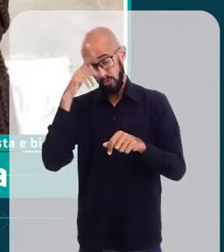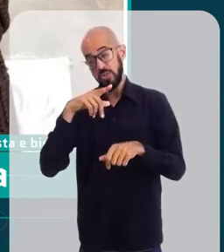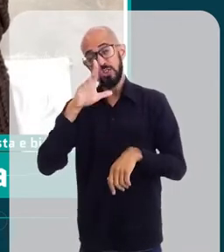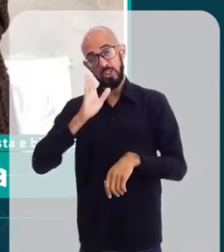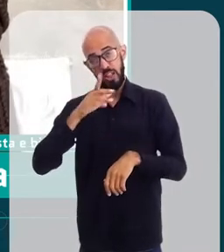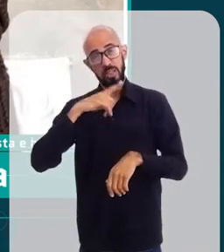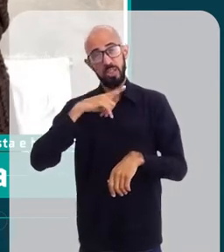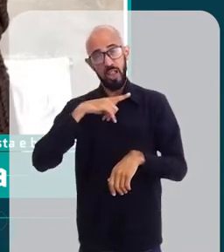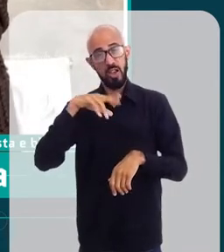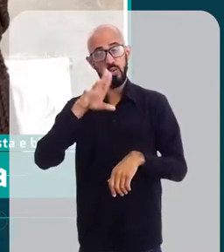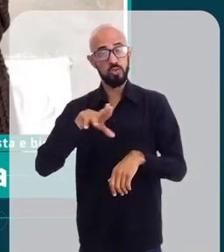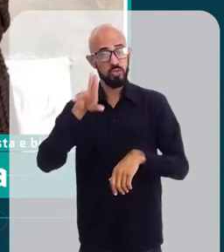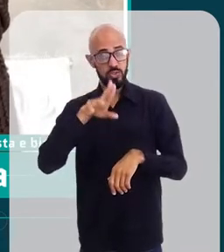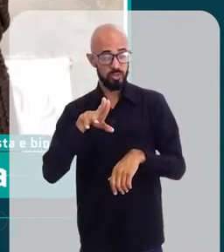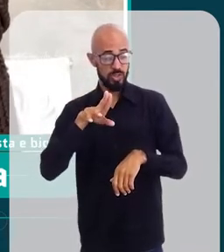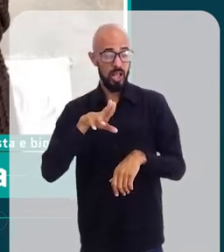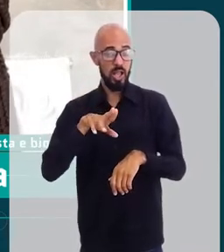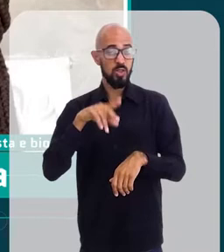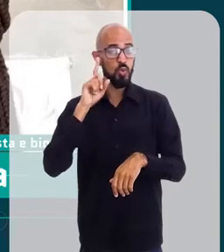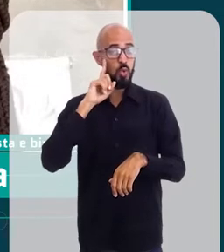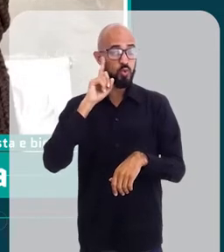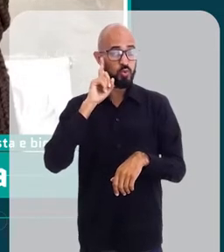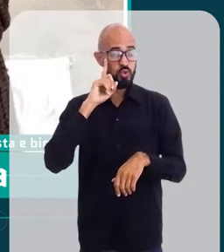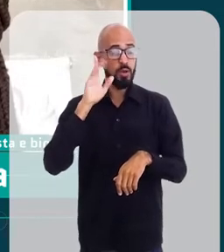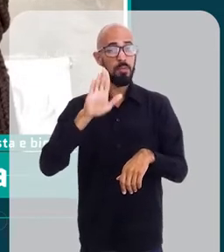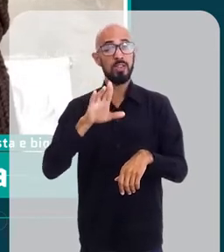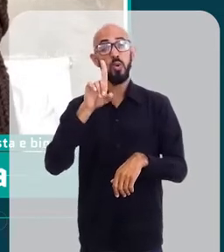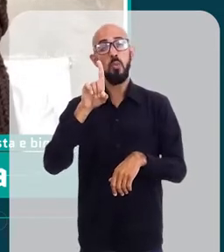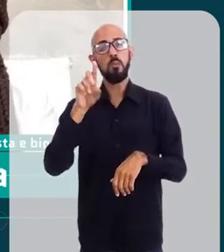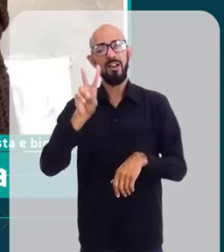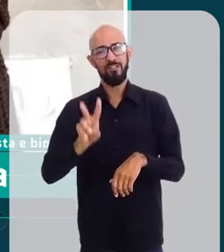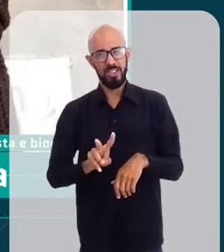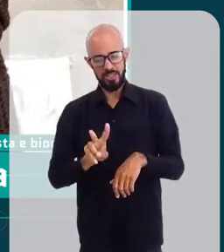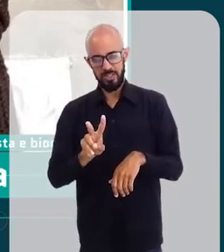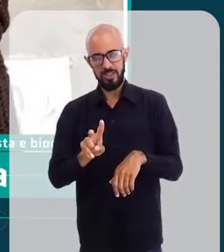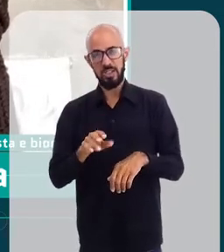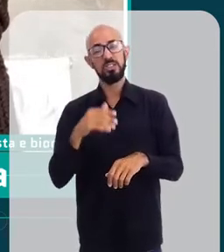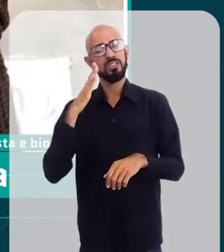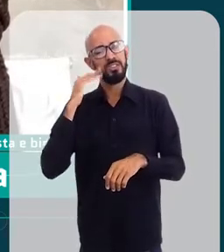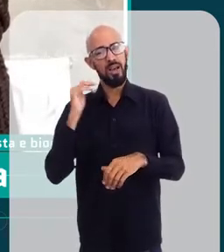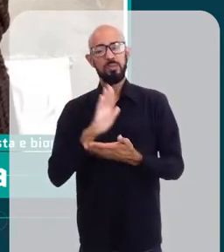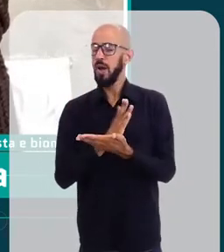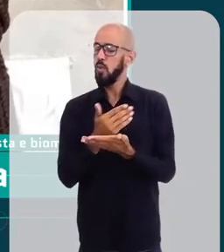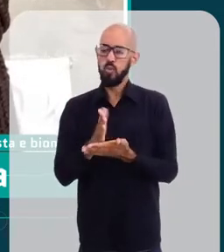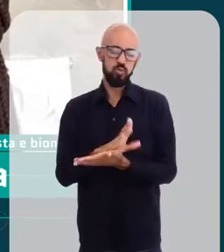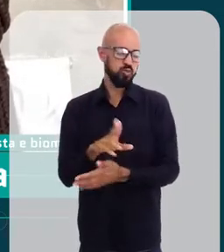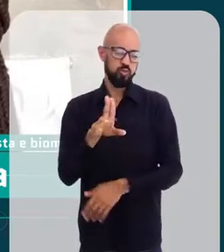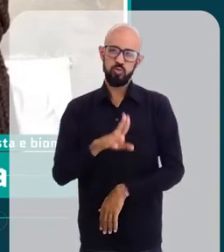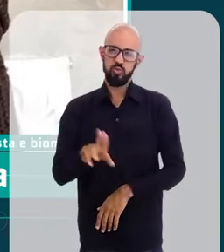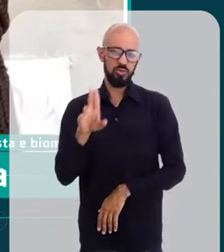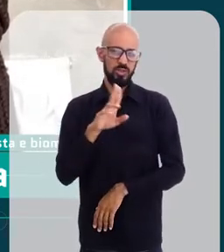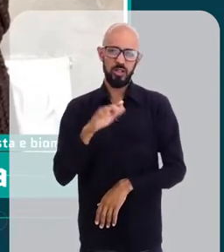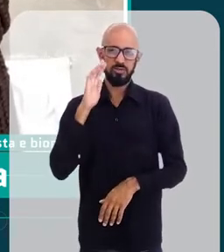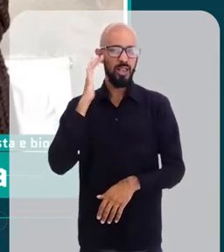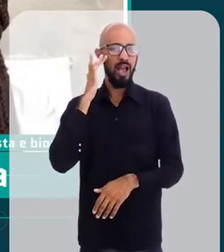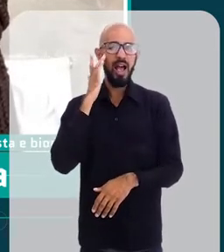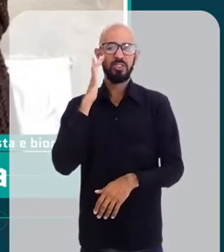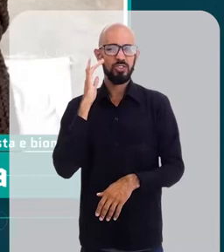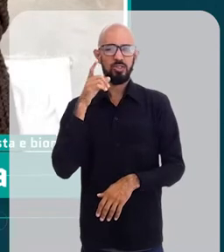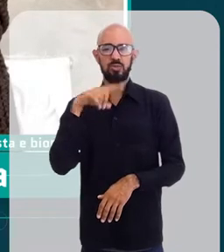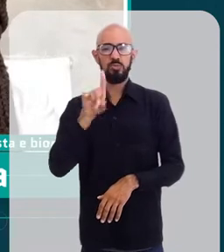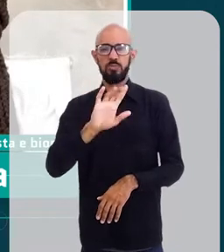ao menos uma vez, né? Que a gente sabe que nem todo mundo utiliza protetor solar, acredita que não é